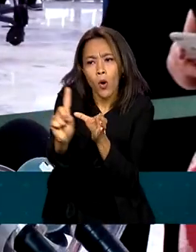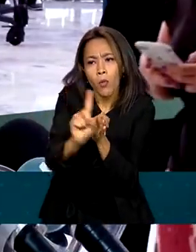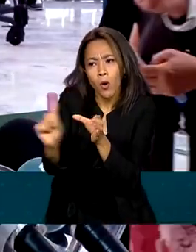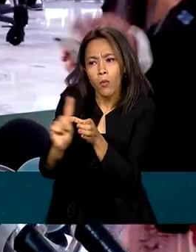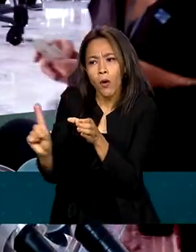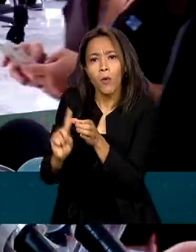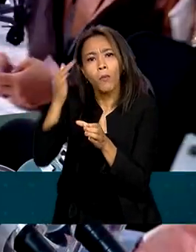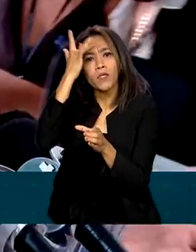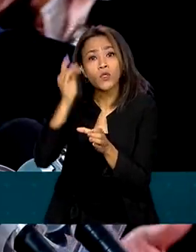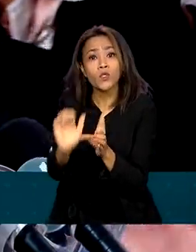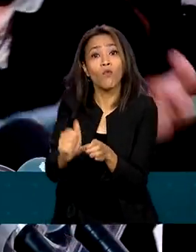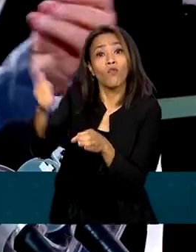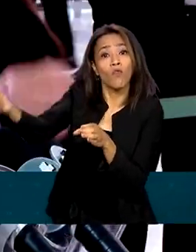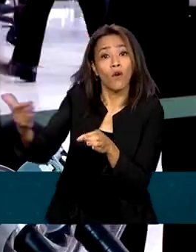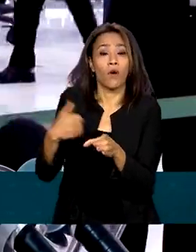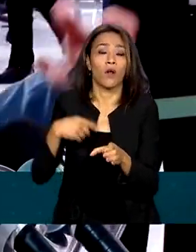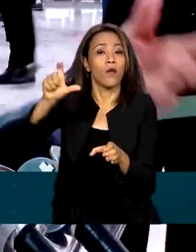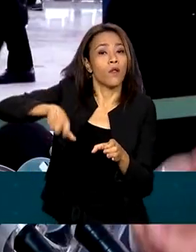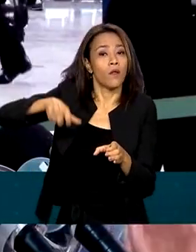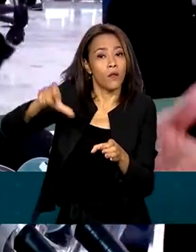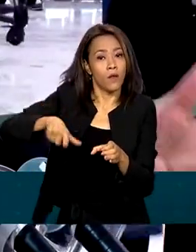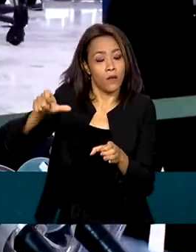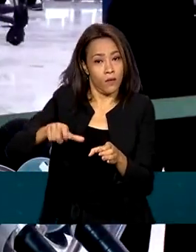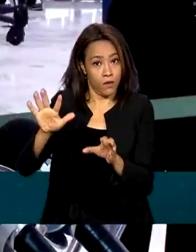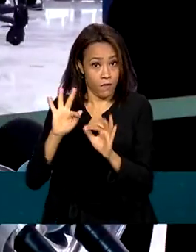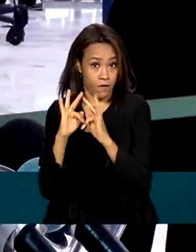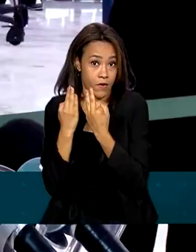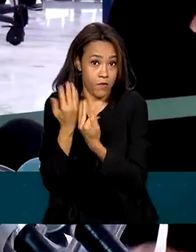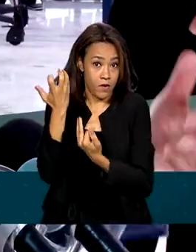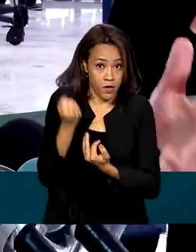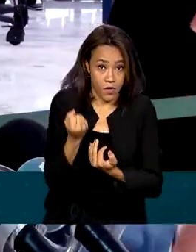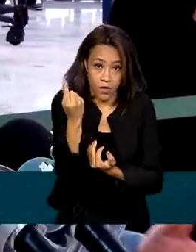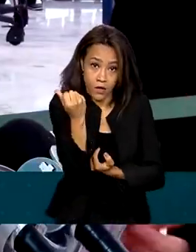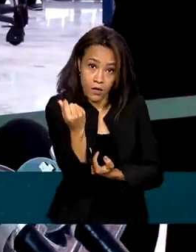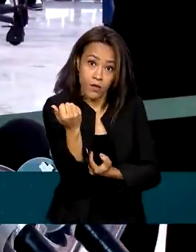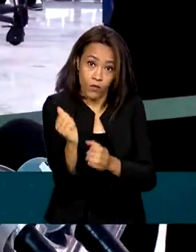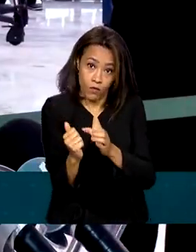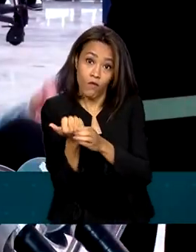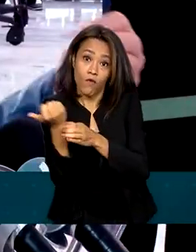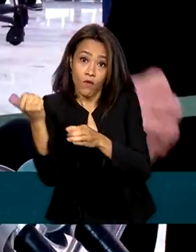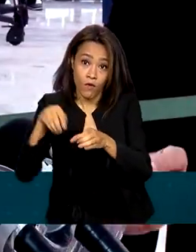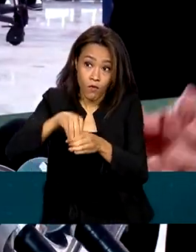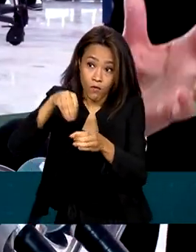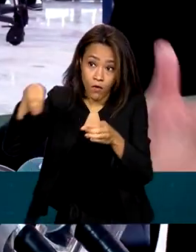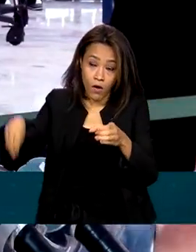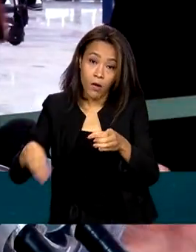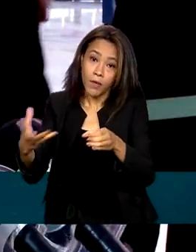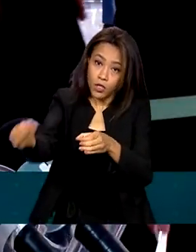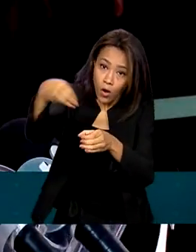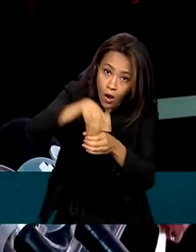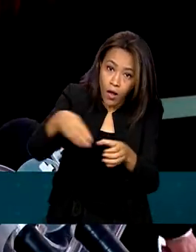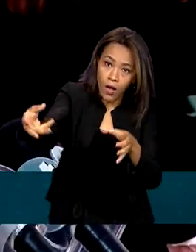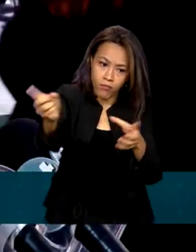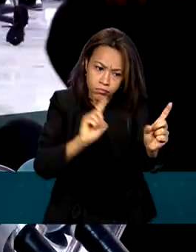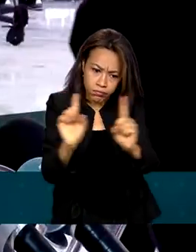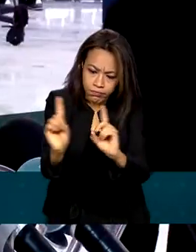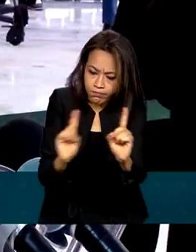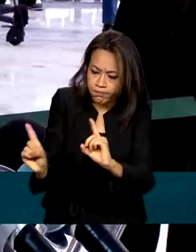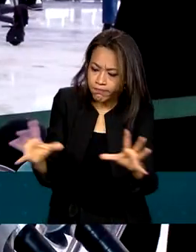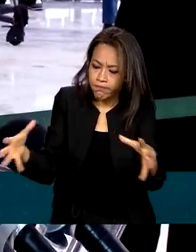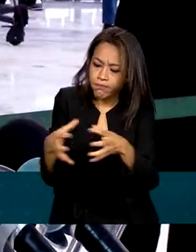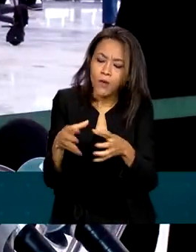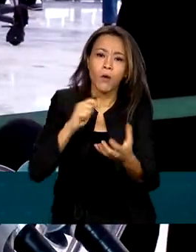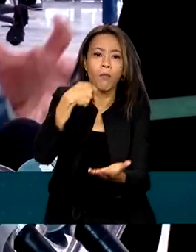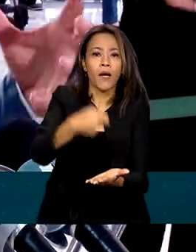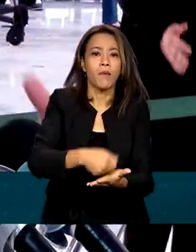do Bolsa Família e também já iniciar a liberação dos cartões com o pagamento de R 150